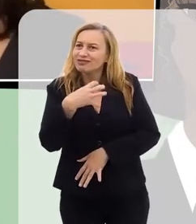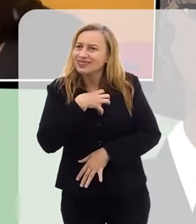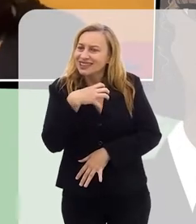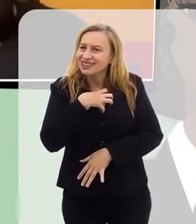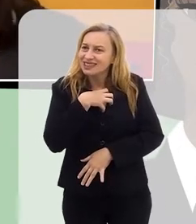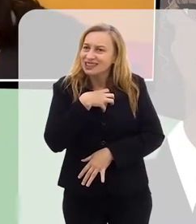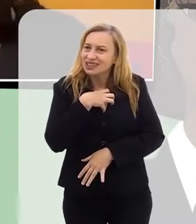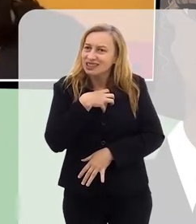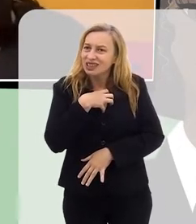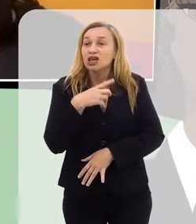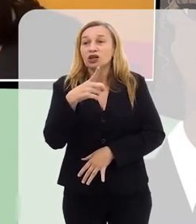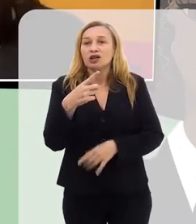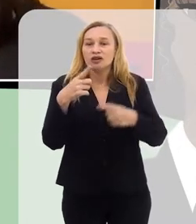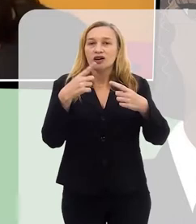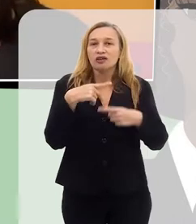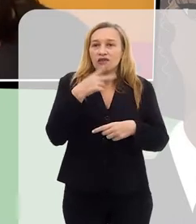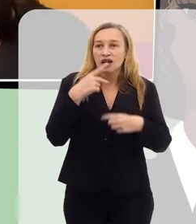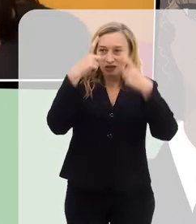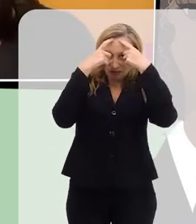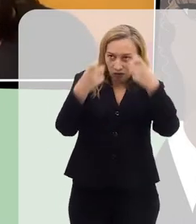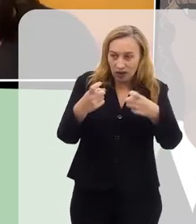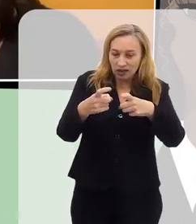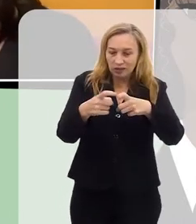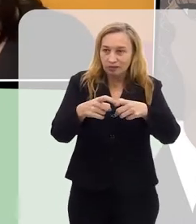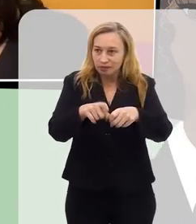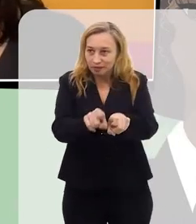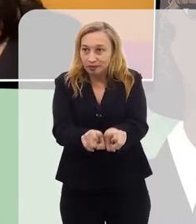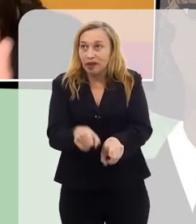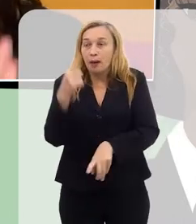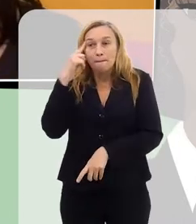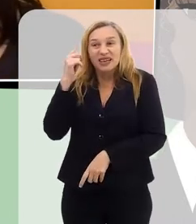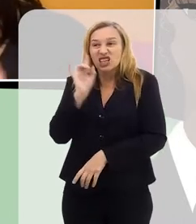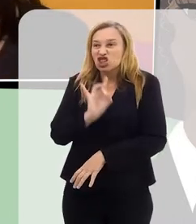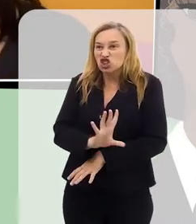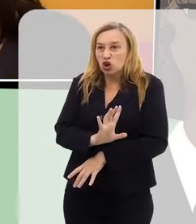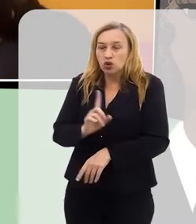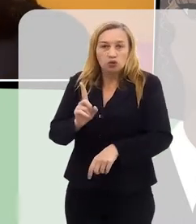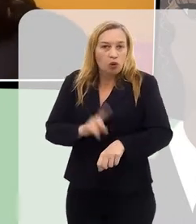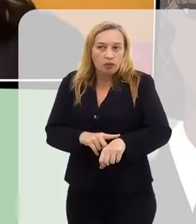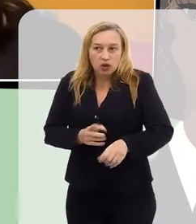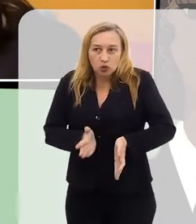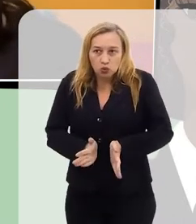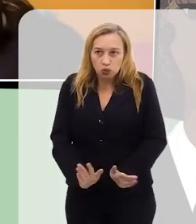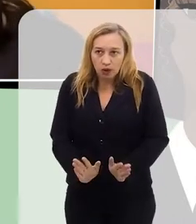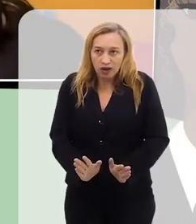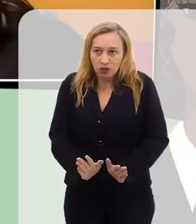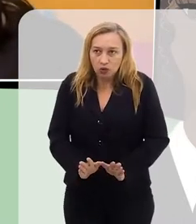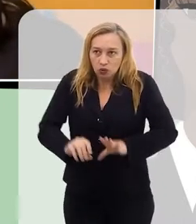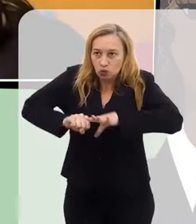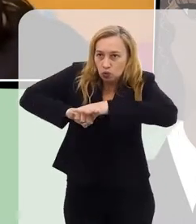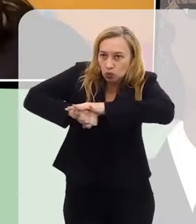Você sentiu... Porque, quando a gente fala violência ou obstétrica, muitas vezes, pensa-se que é só no momento do parto.